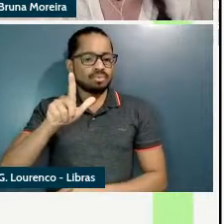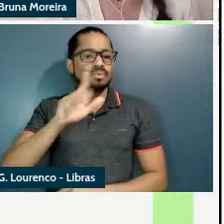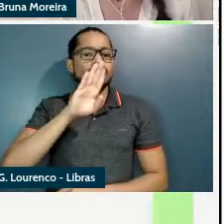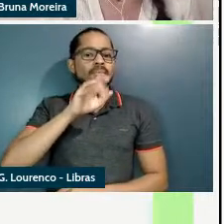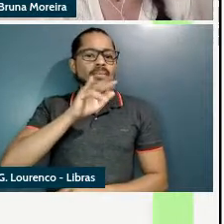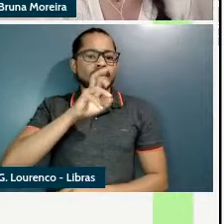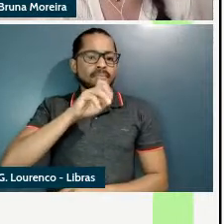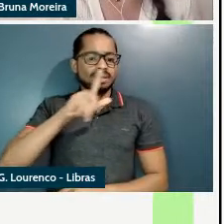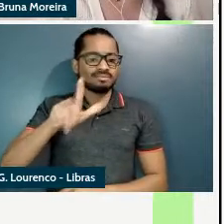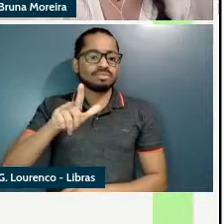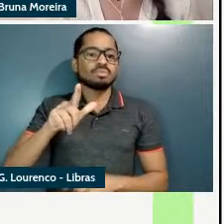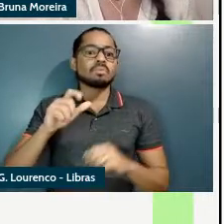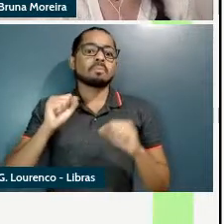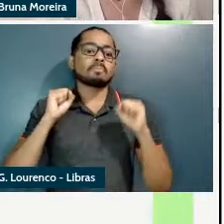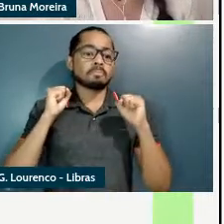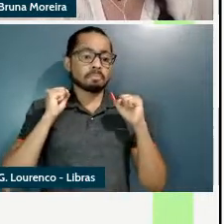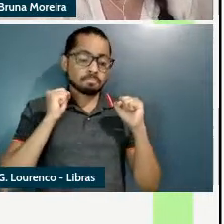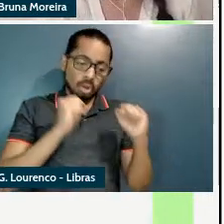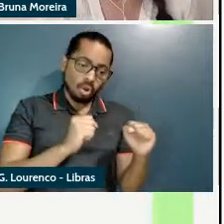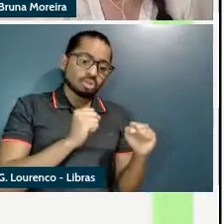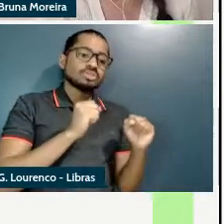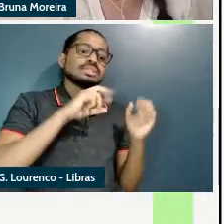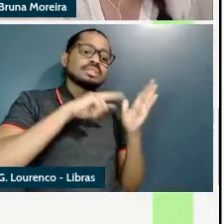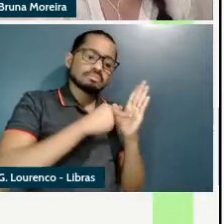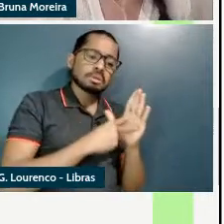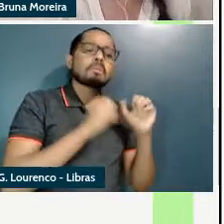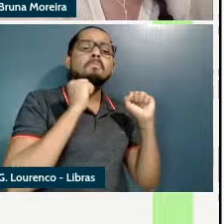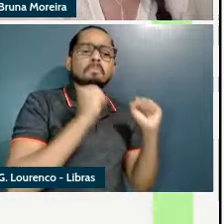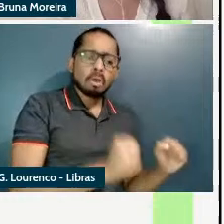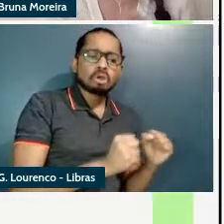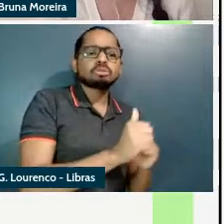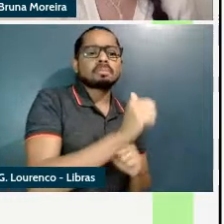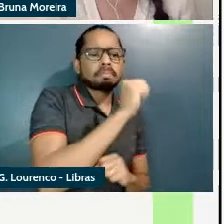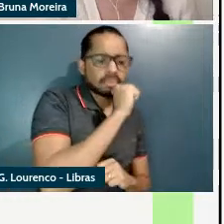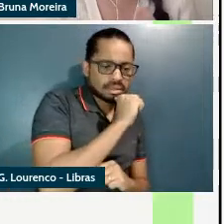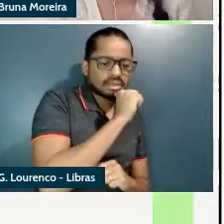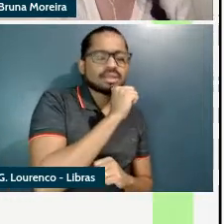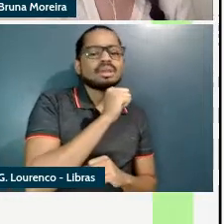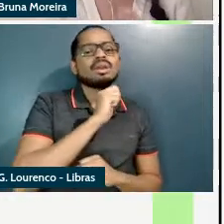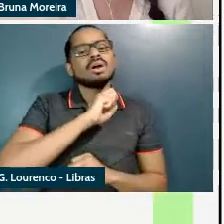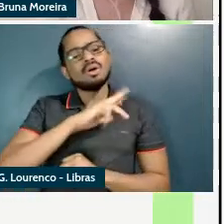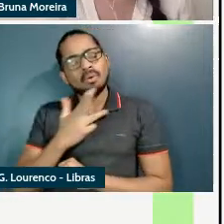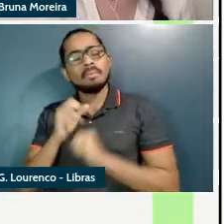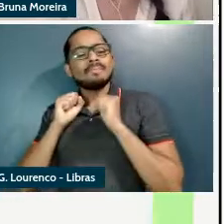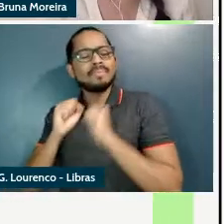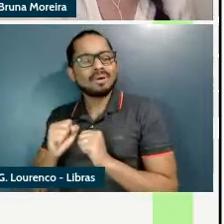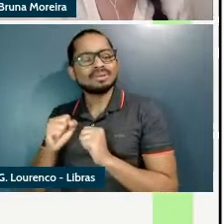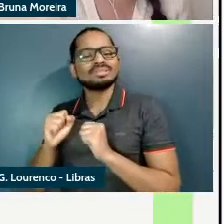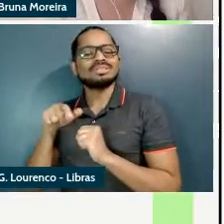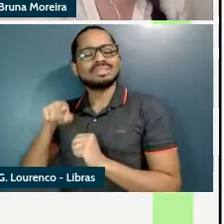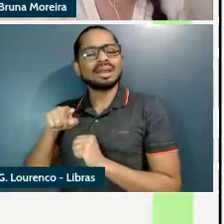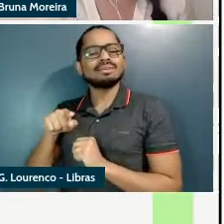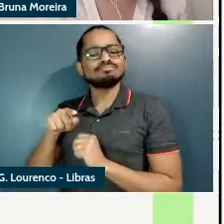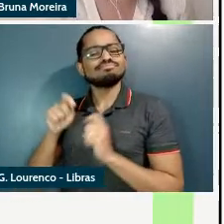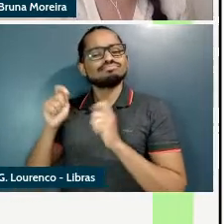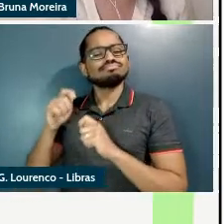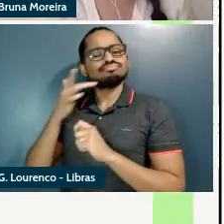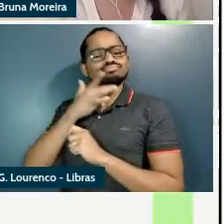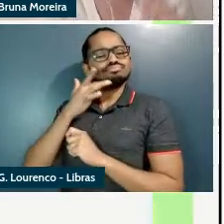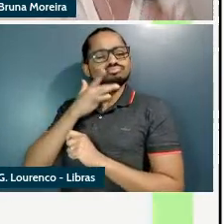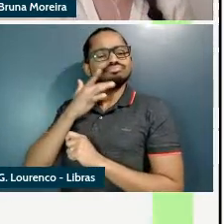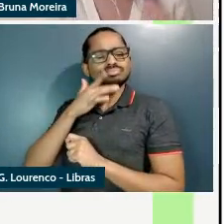o DP que é submetido ao evento ele é uma espécie de experienciador que seria co